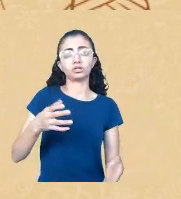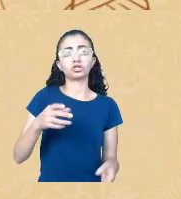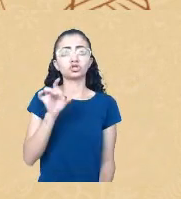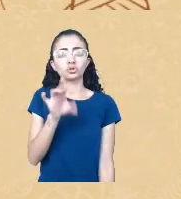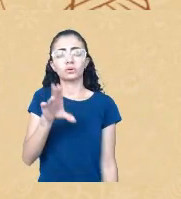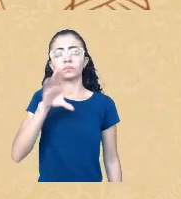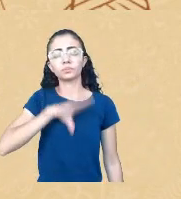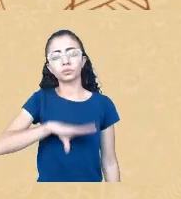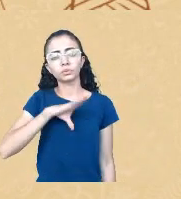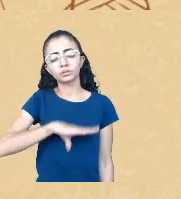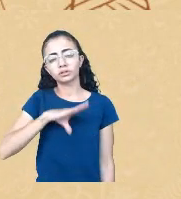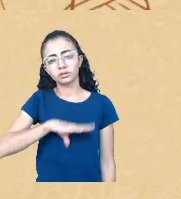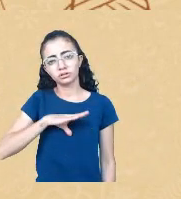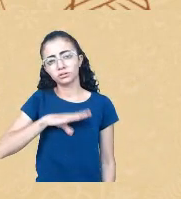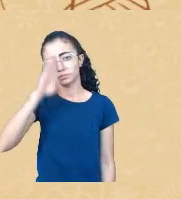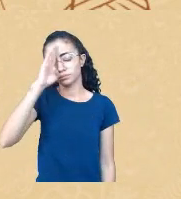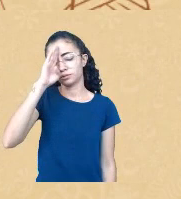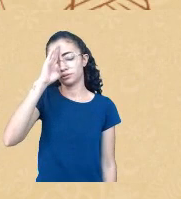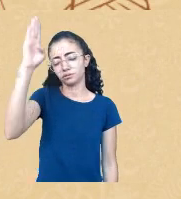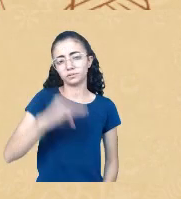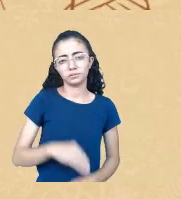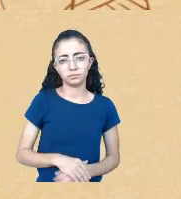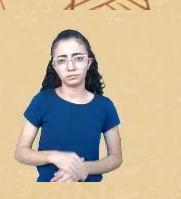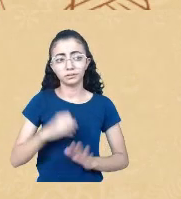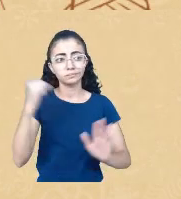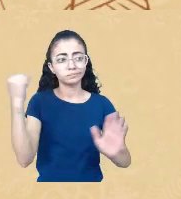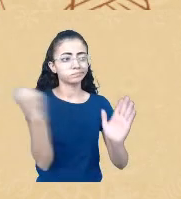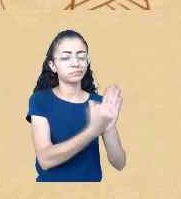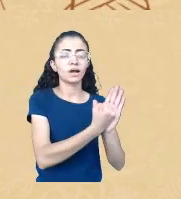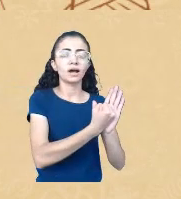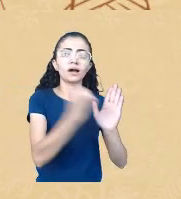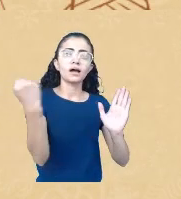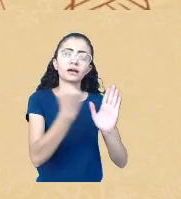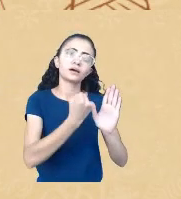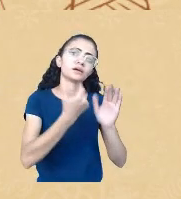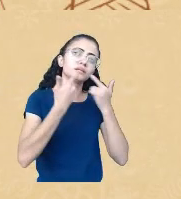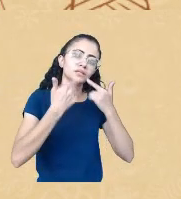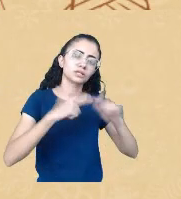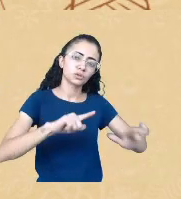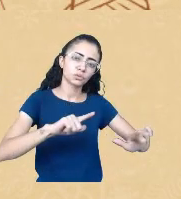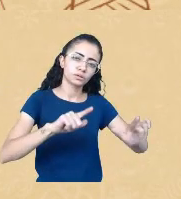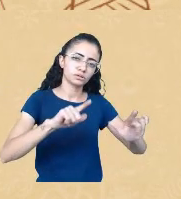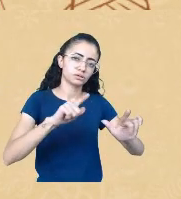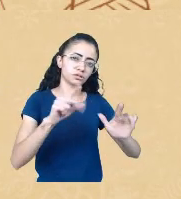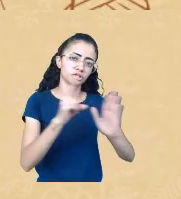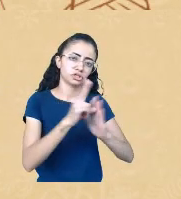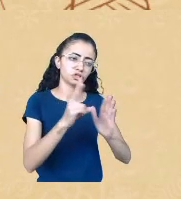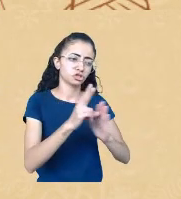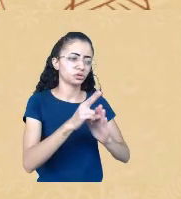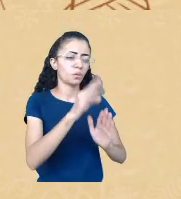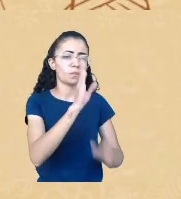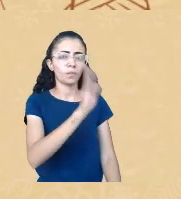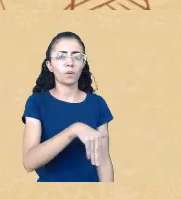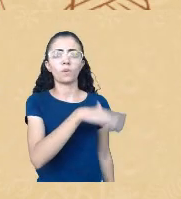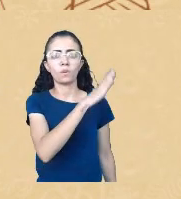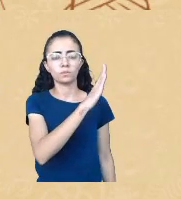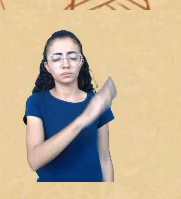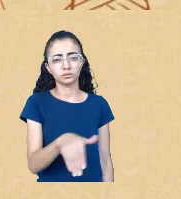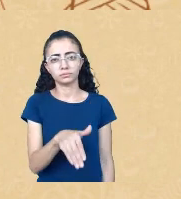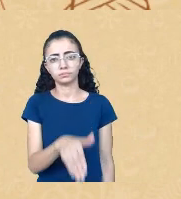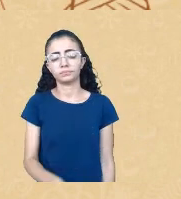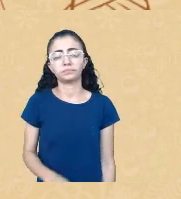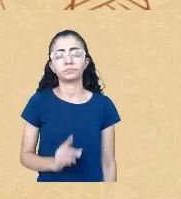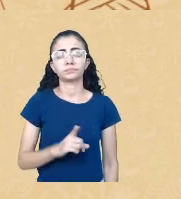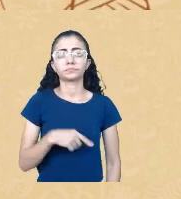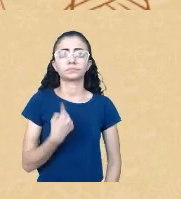e marca nossas línguas indígenas como as línguas que seriam estrangeiras, né. Esse processo de nos tornar estrangeiros na nossa